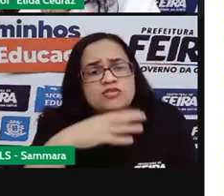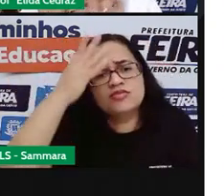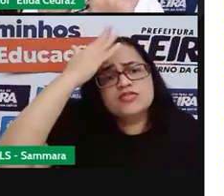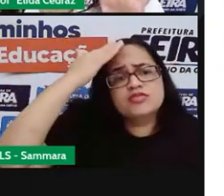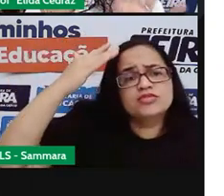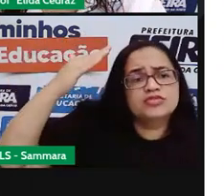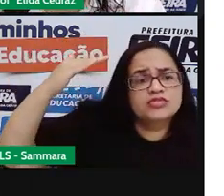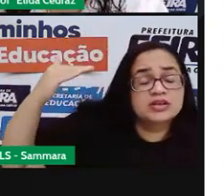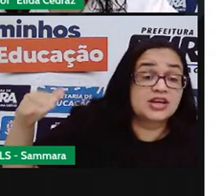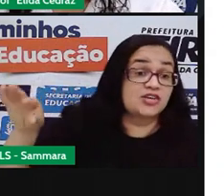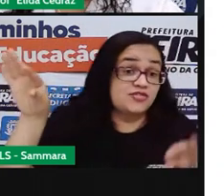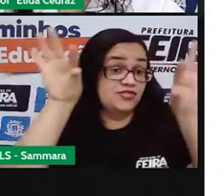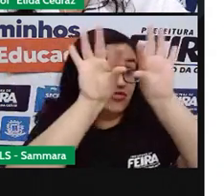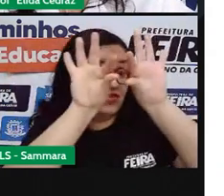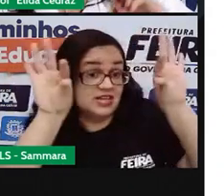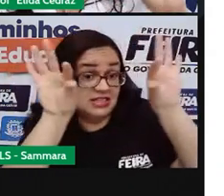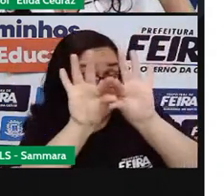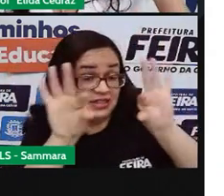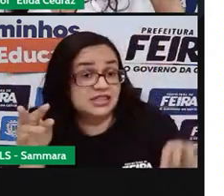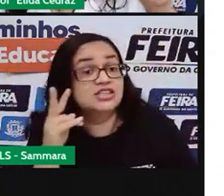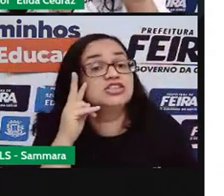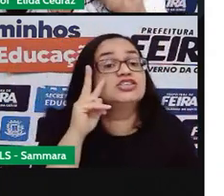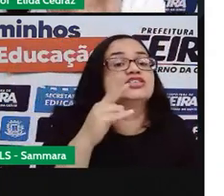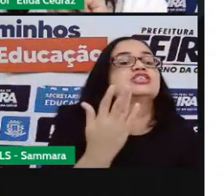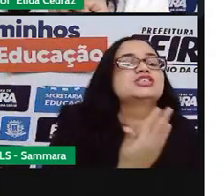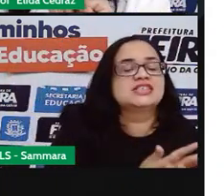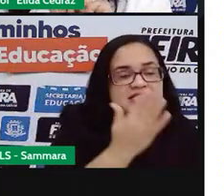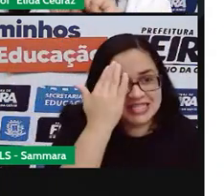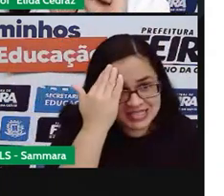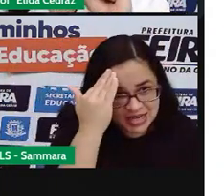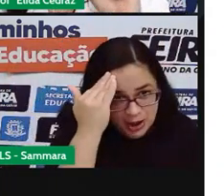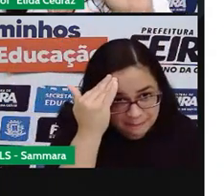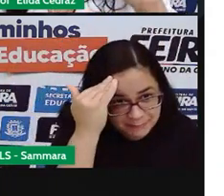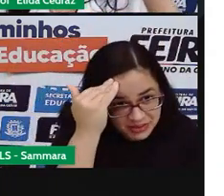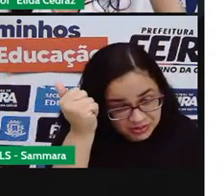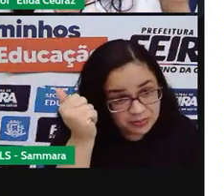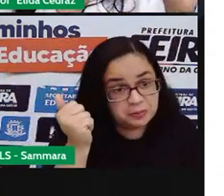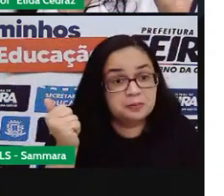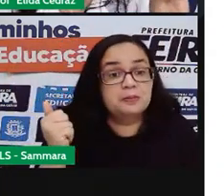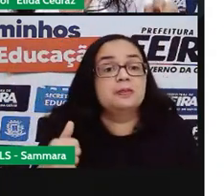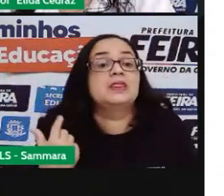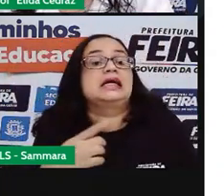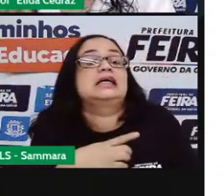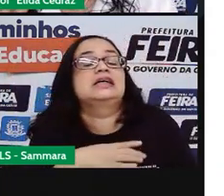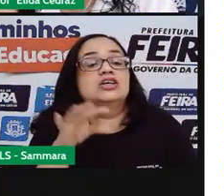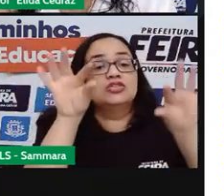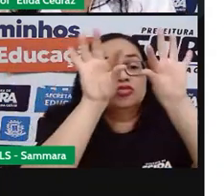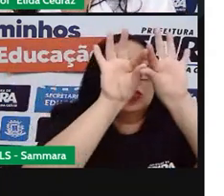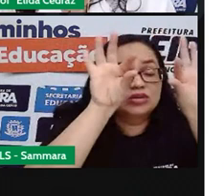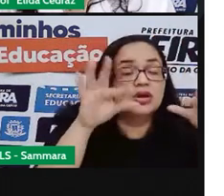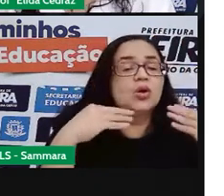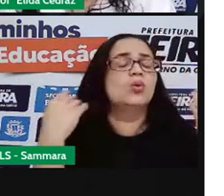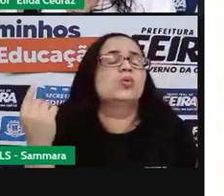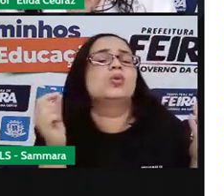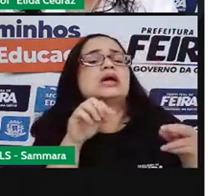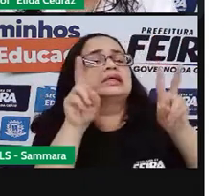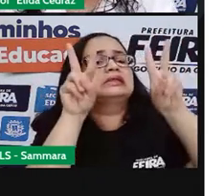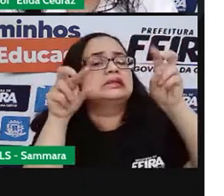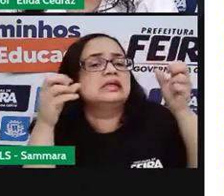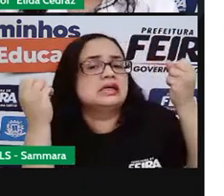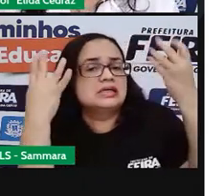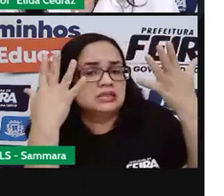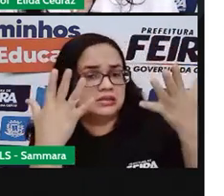ou aquela frase que você já sabe de quem é ou do que se trata.